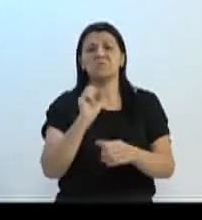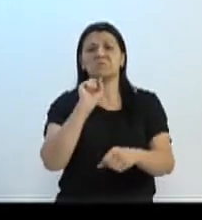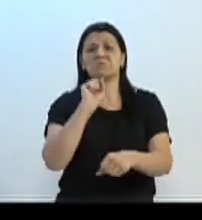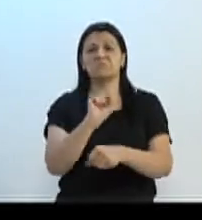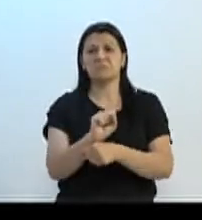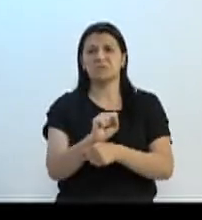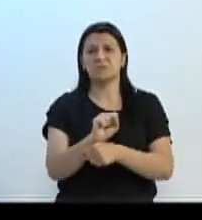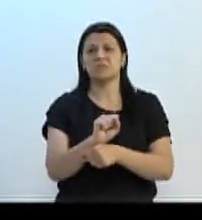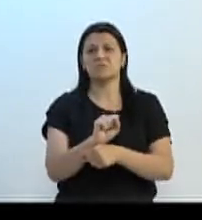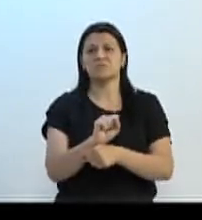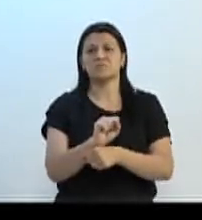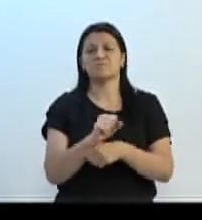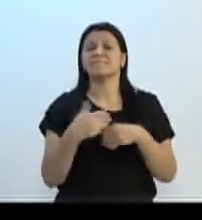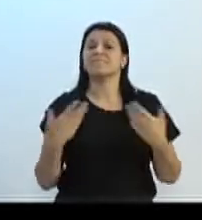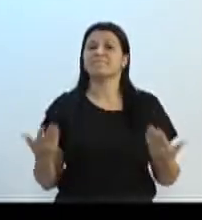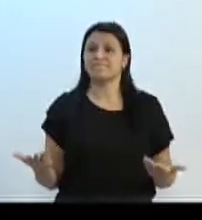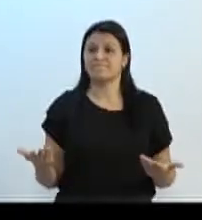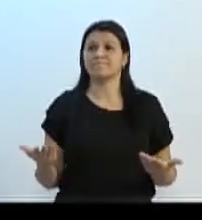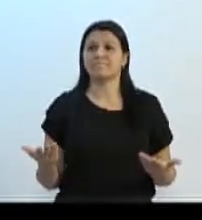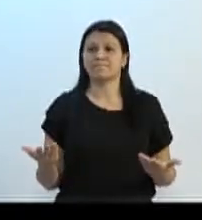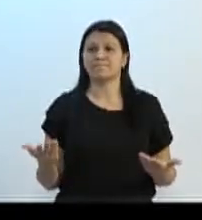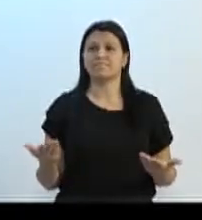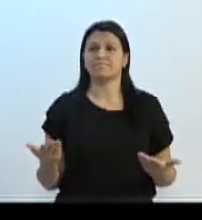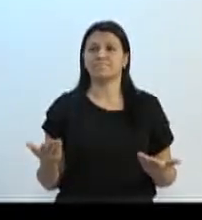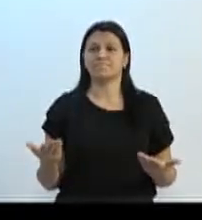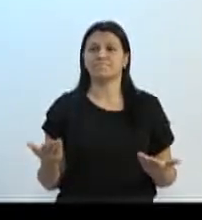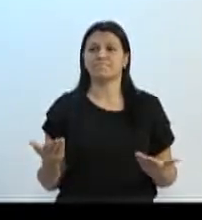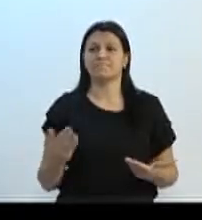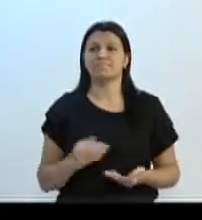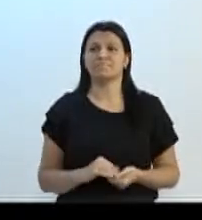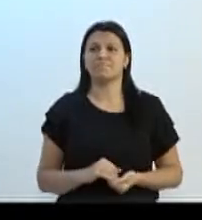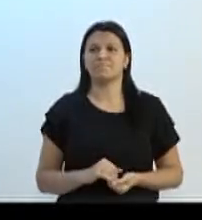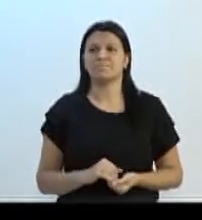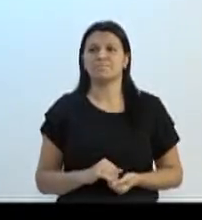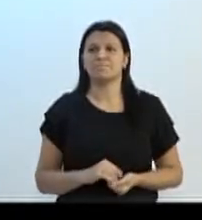outro descaso, outra obra que já era para ter sido entregue, concluída.